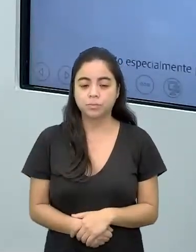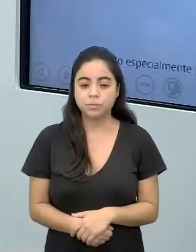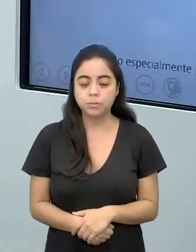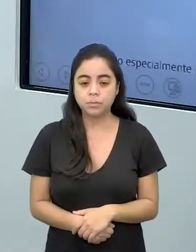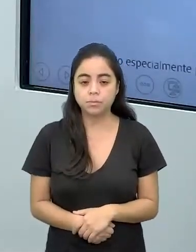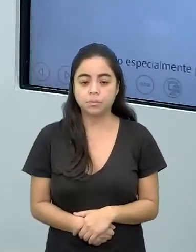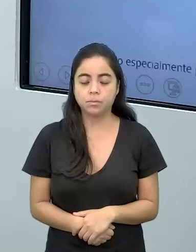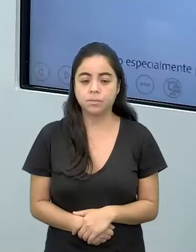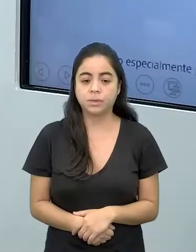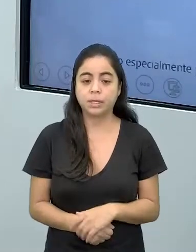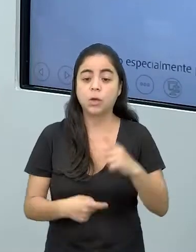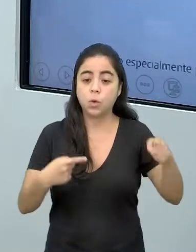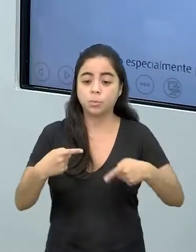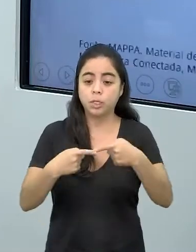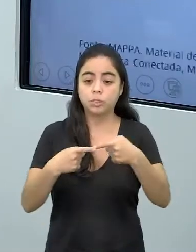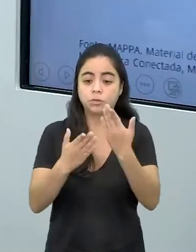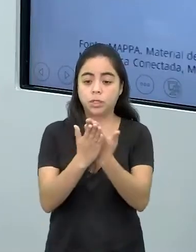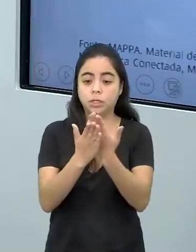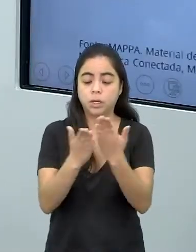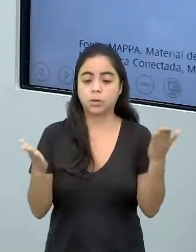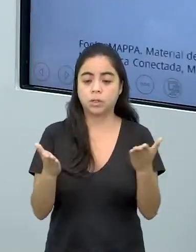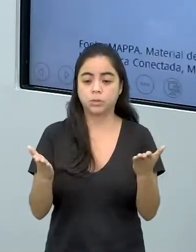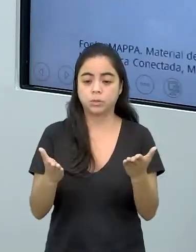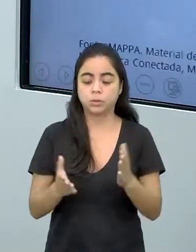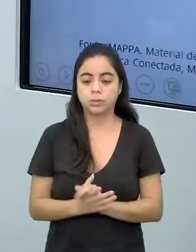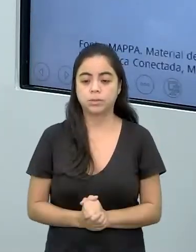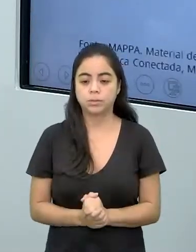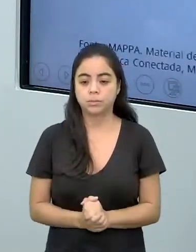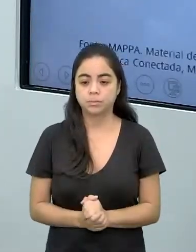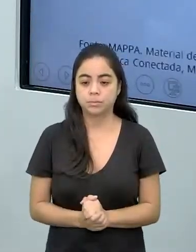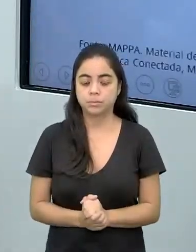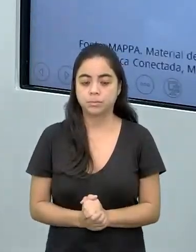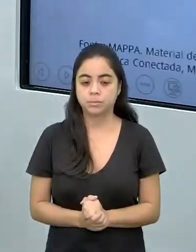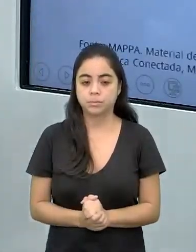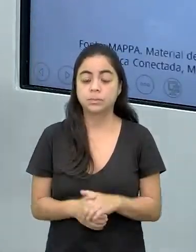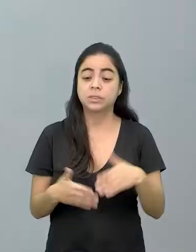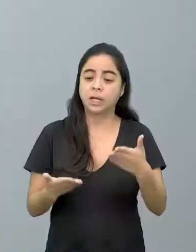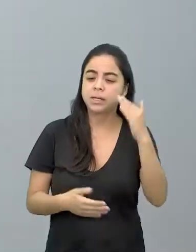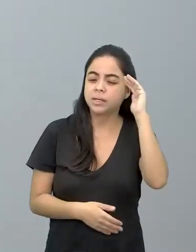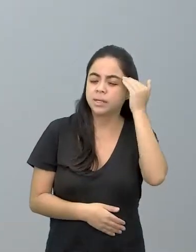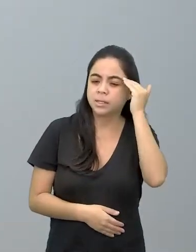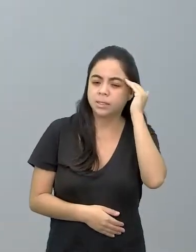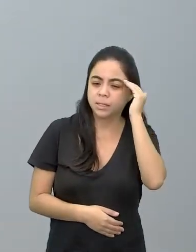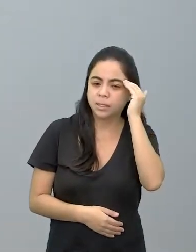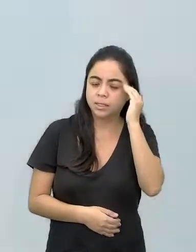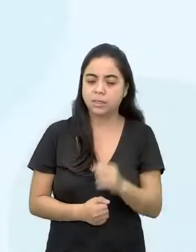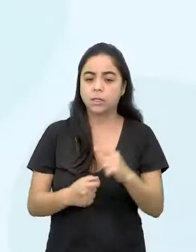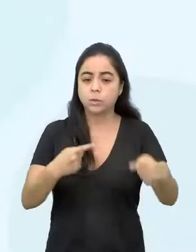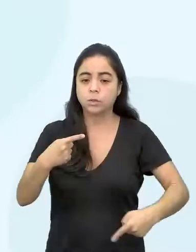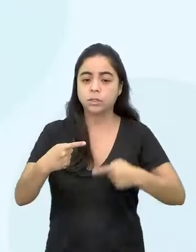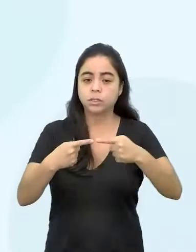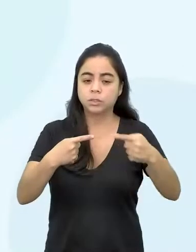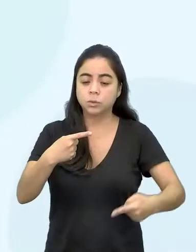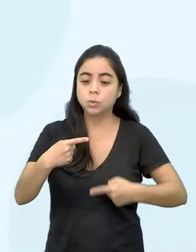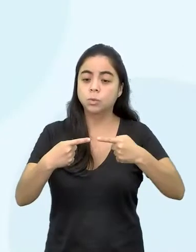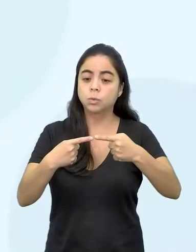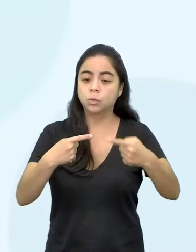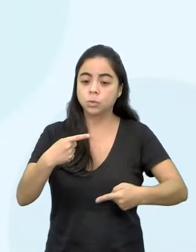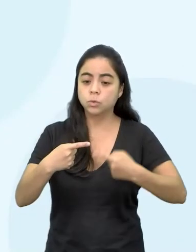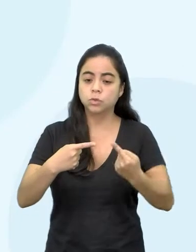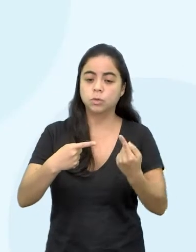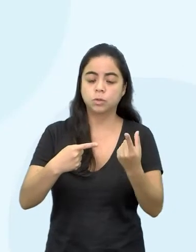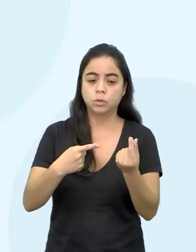Então vamos lá, esse é o objetivo da aula. Então vamos entender o ciclo das cobranças que são